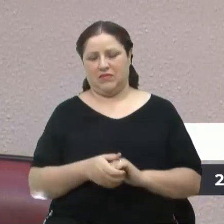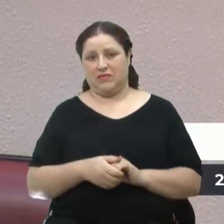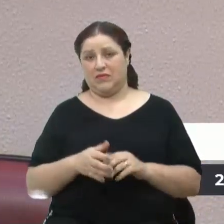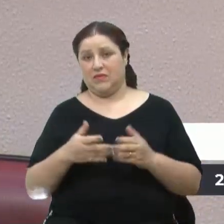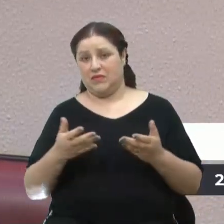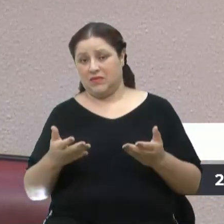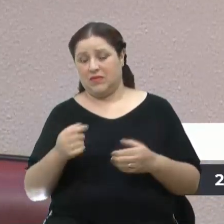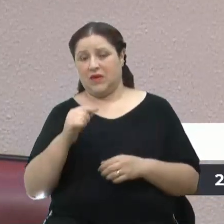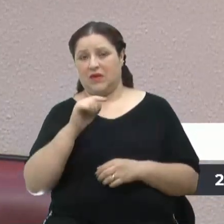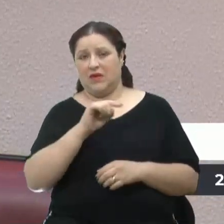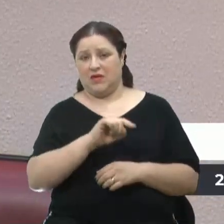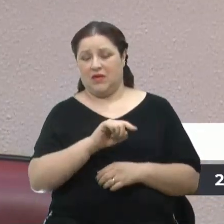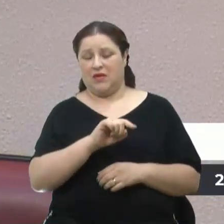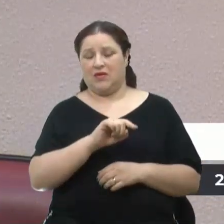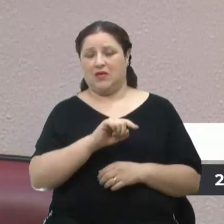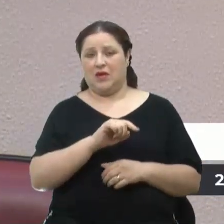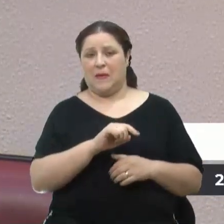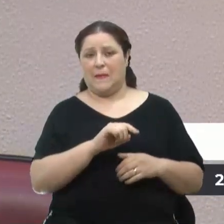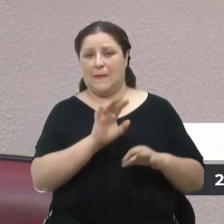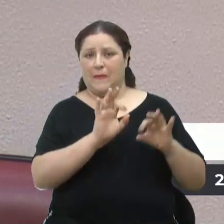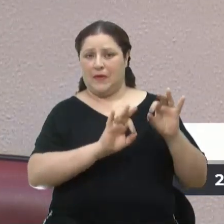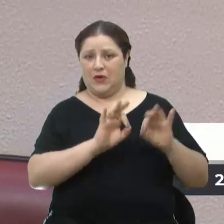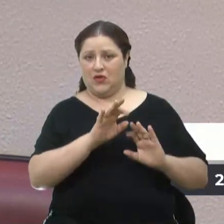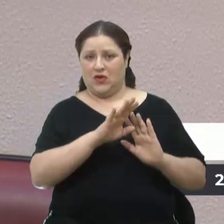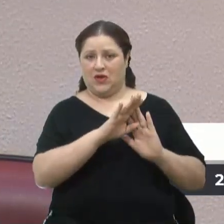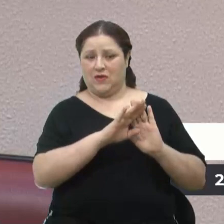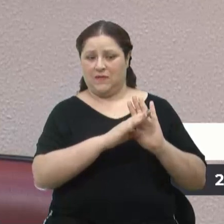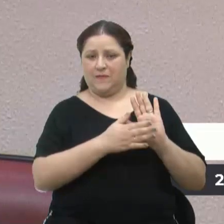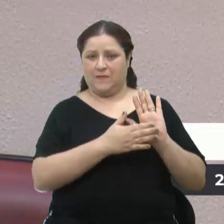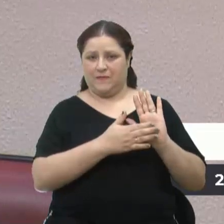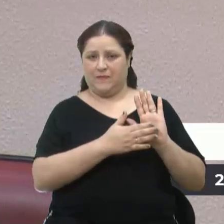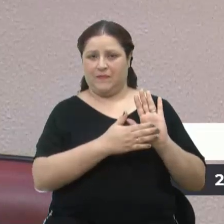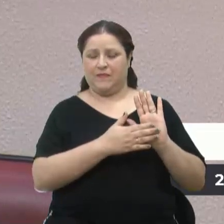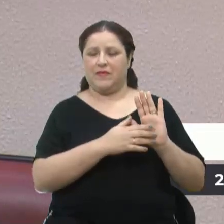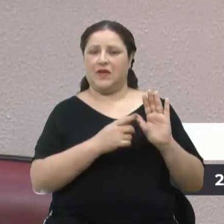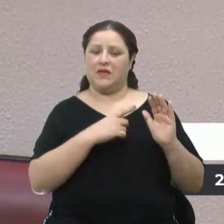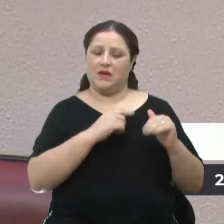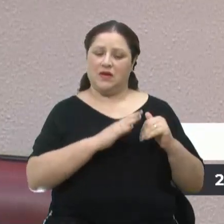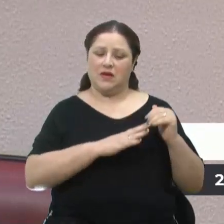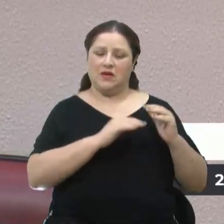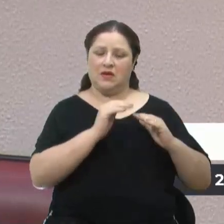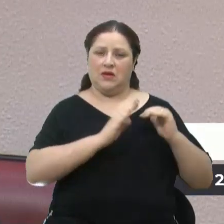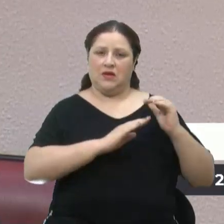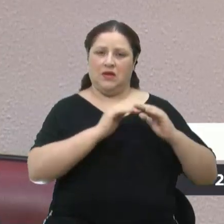esse projeto que foi construído